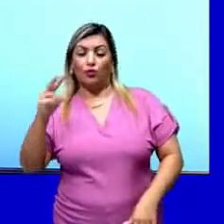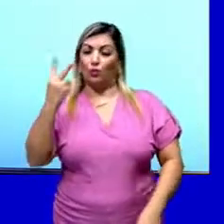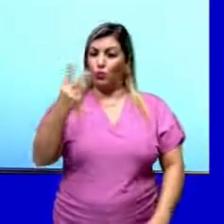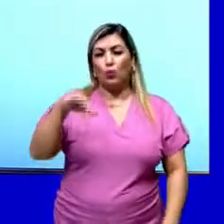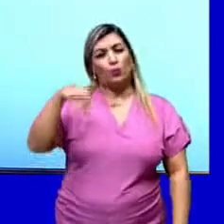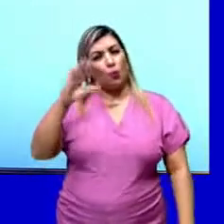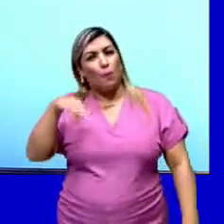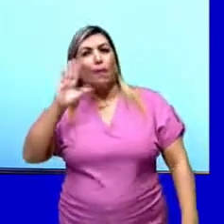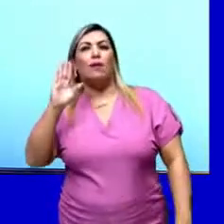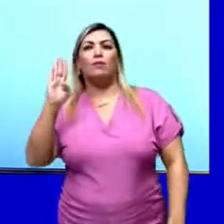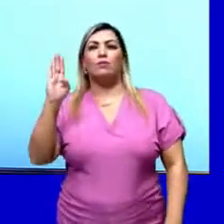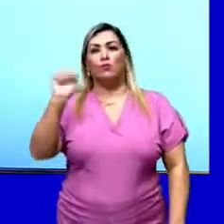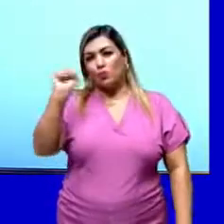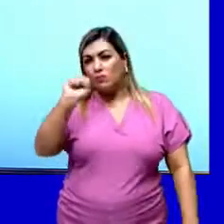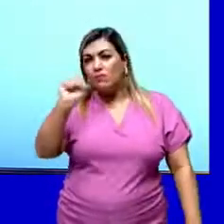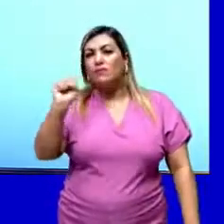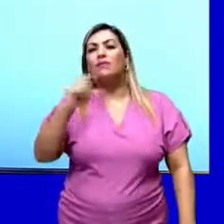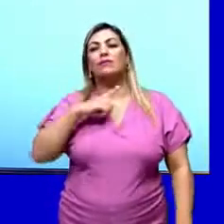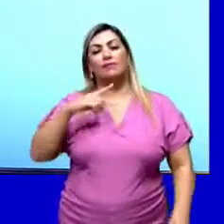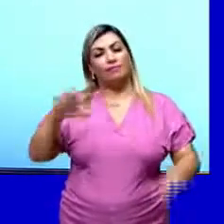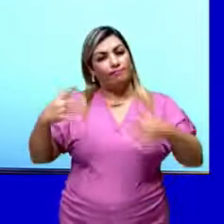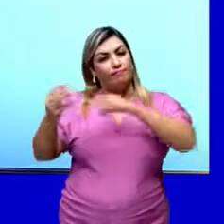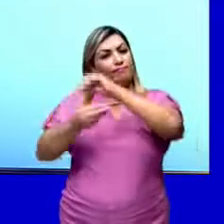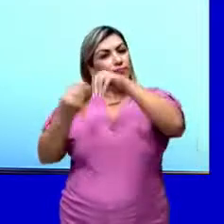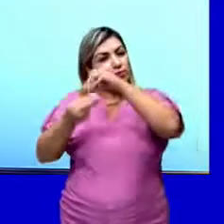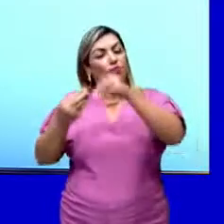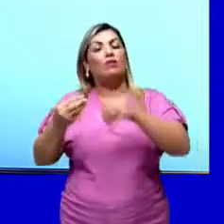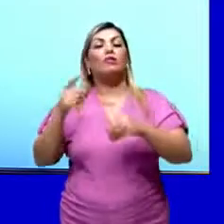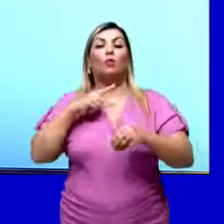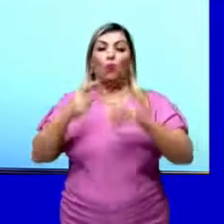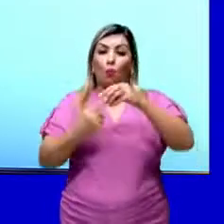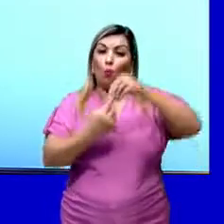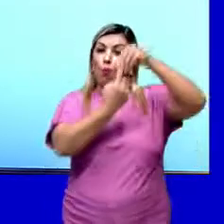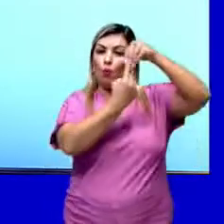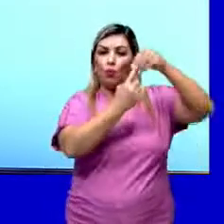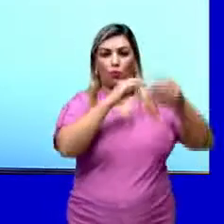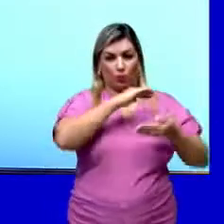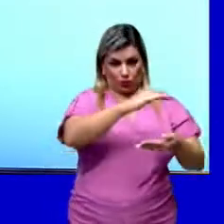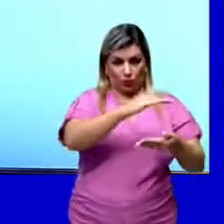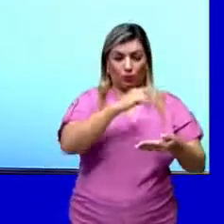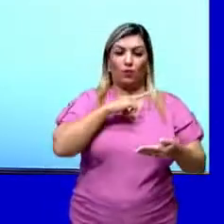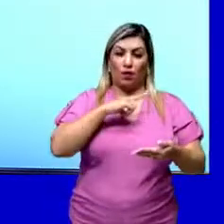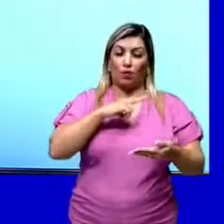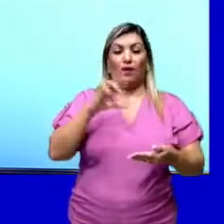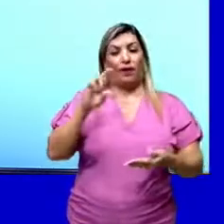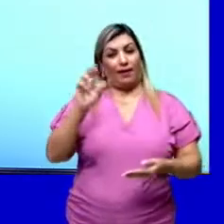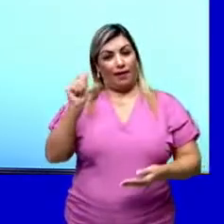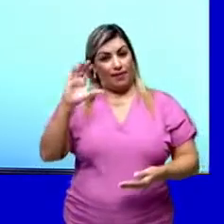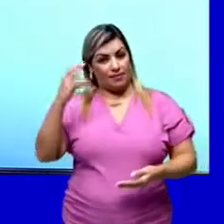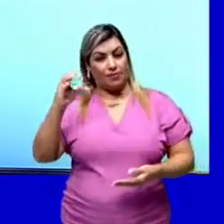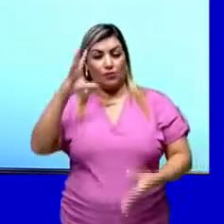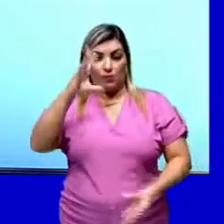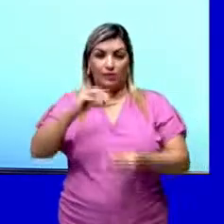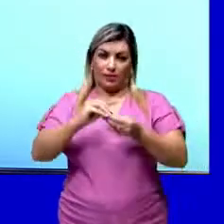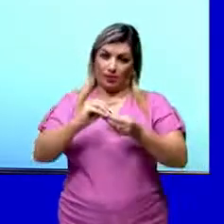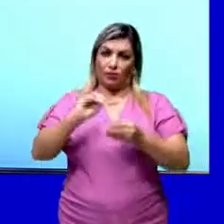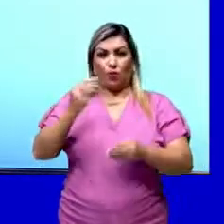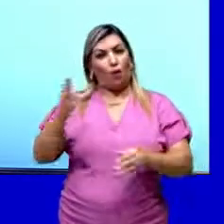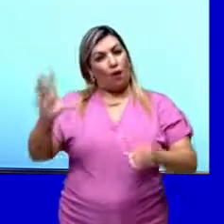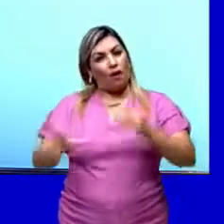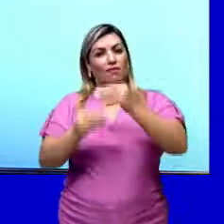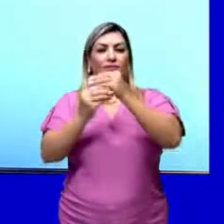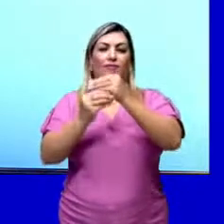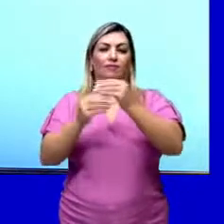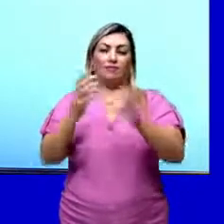ou mais substâncias, reagindo e formando um único produto, eu tenho uma reação de síntese ou adição.